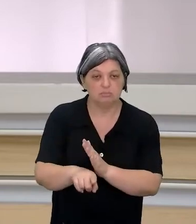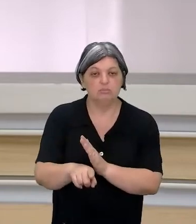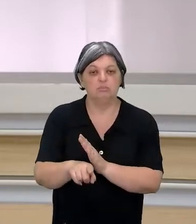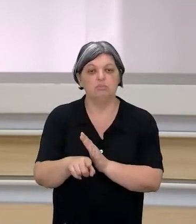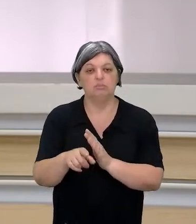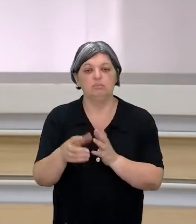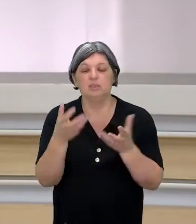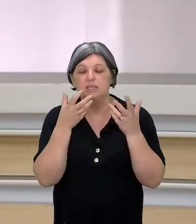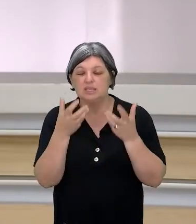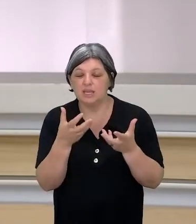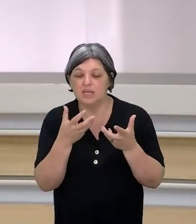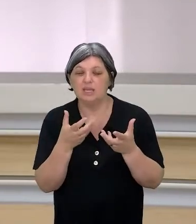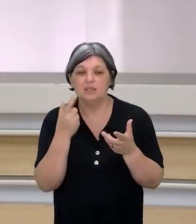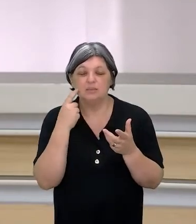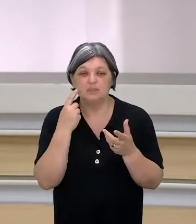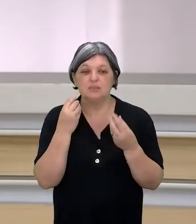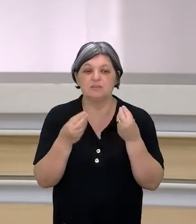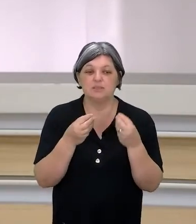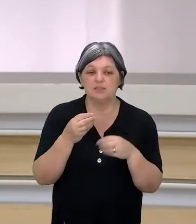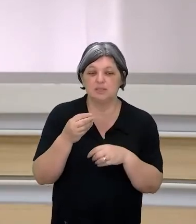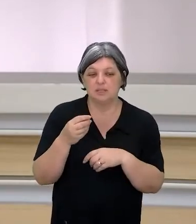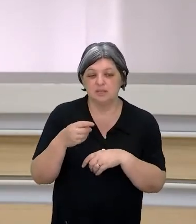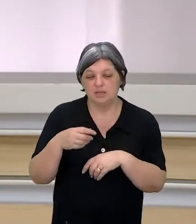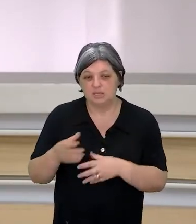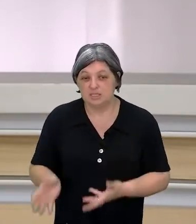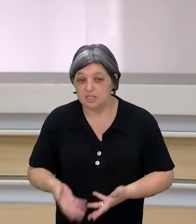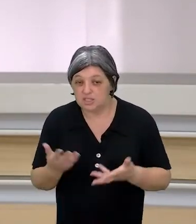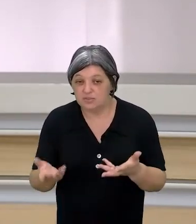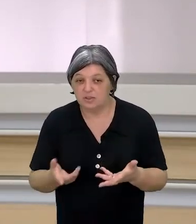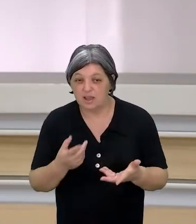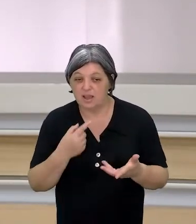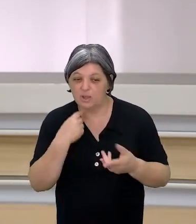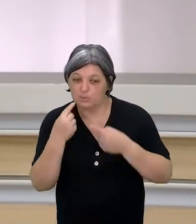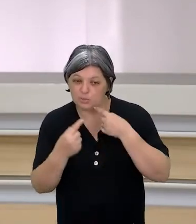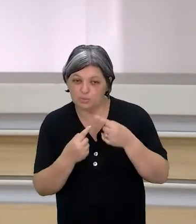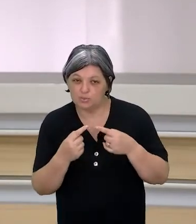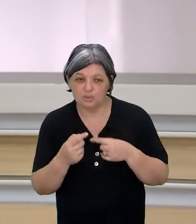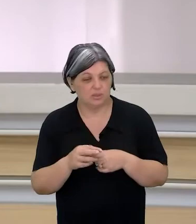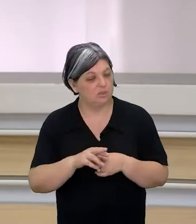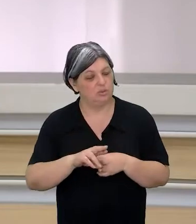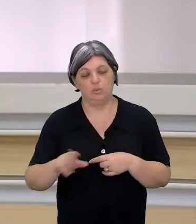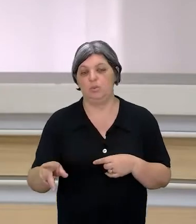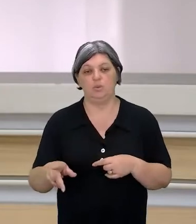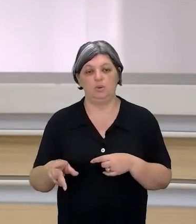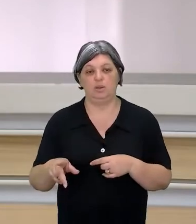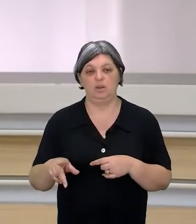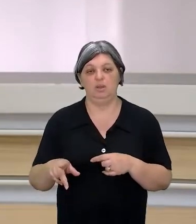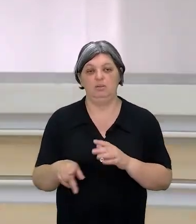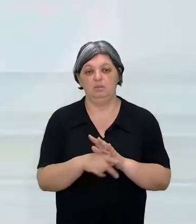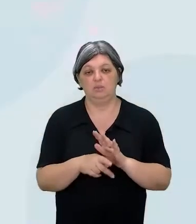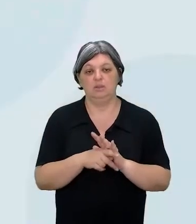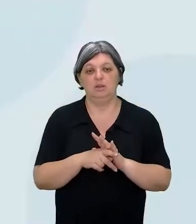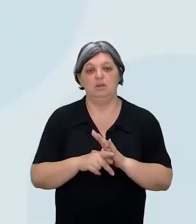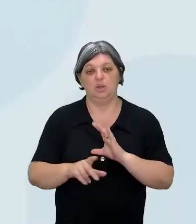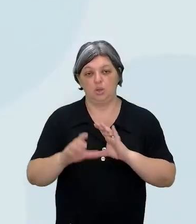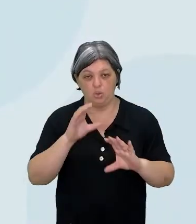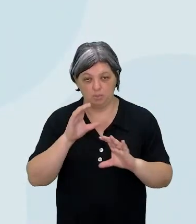eu estou querendo colocar uma pulguinha atrás da sua orelha. Isso já não é mais informar, isso já é comunicar.